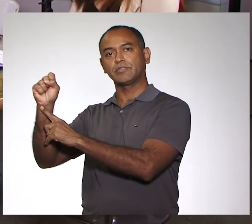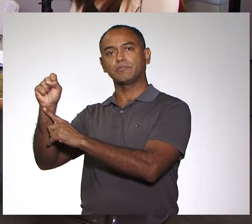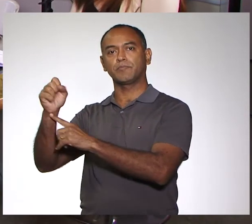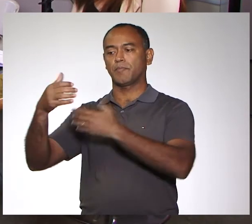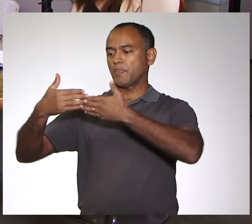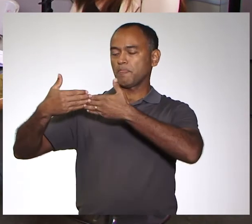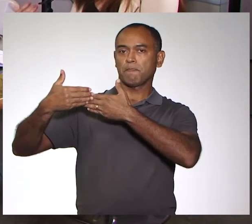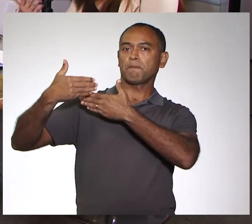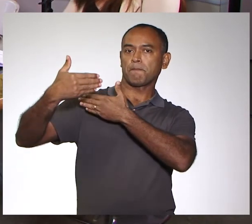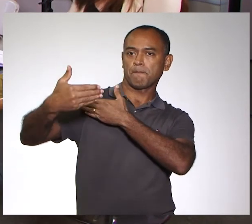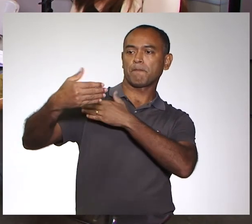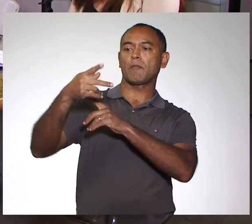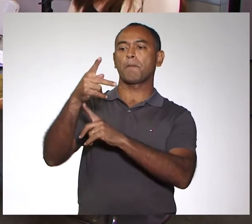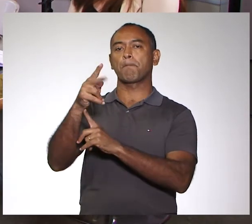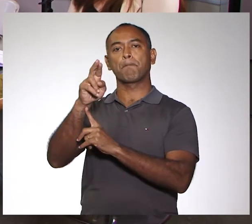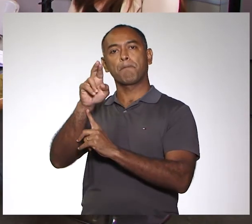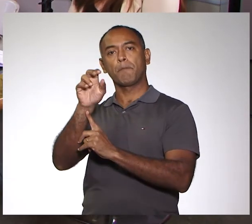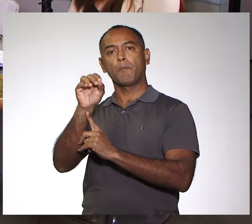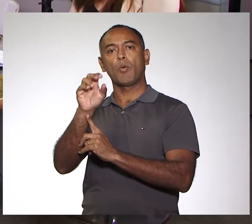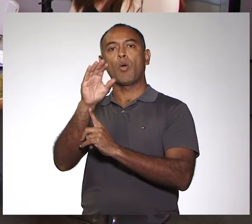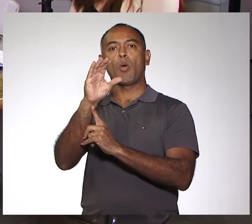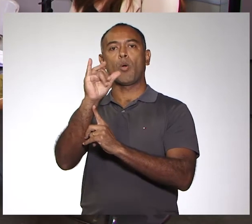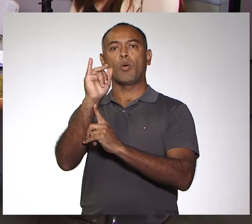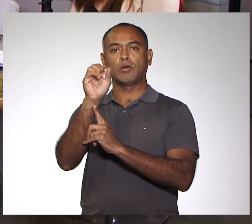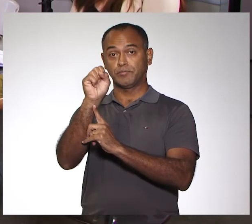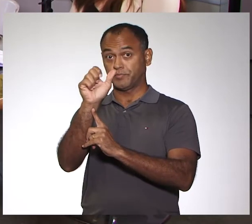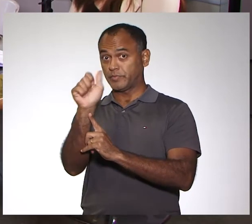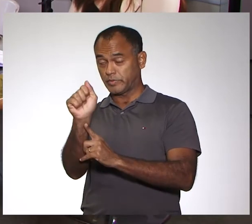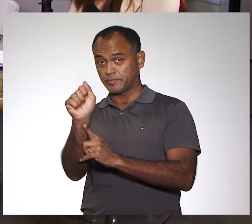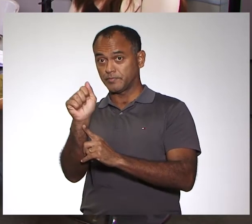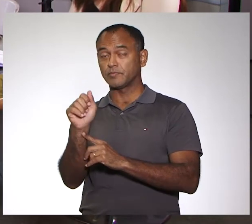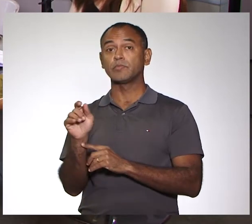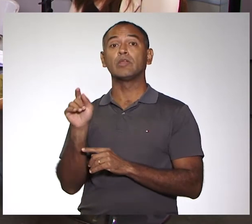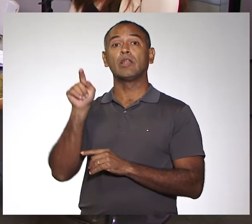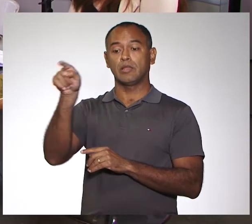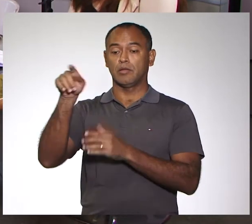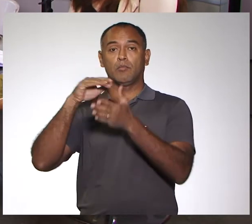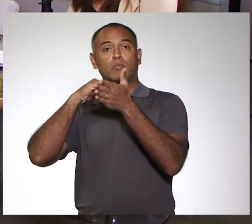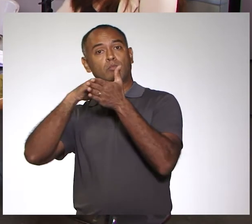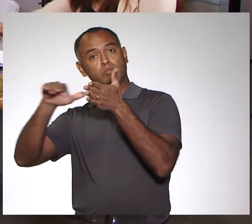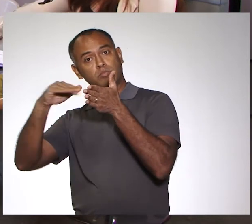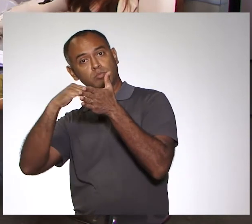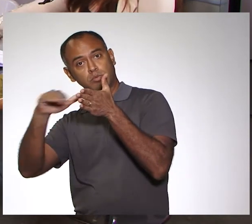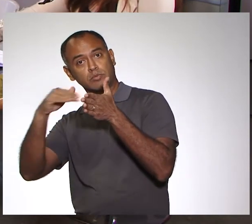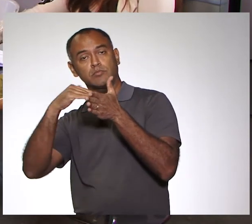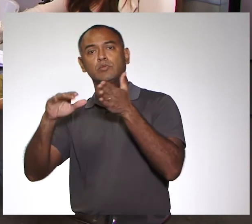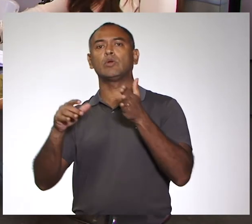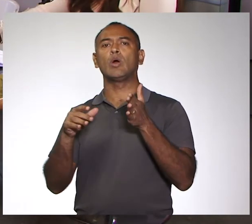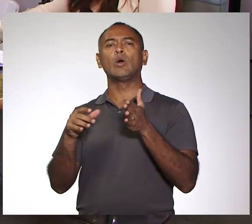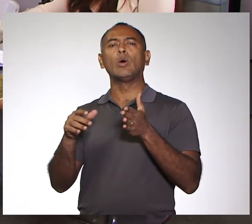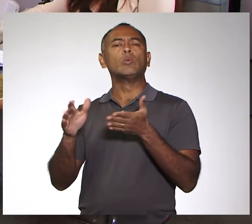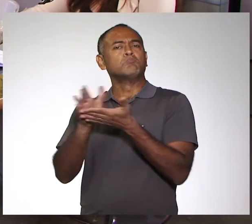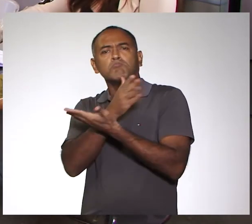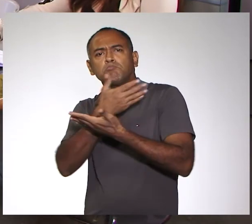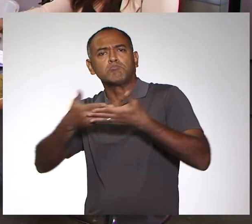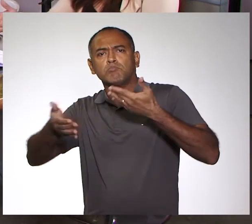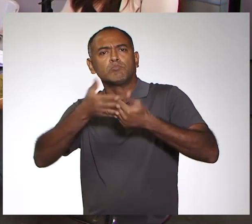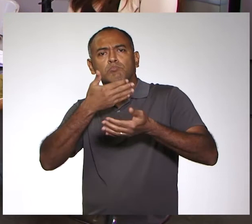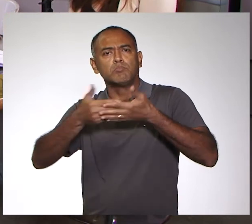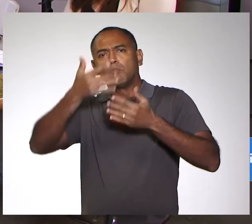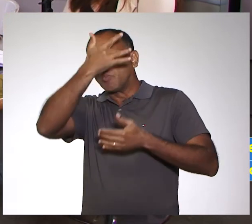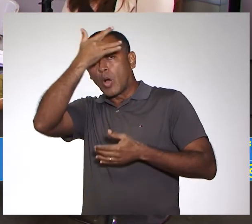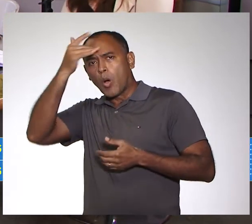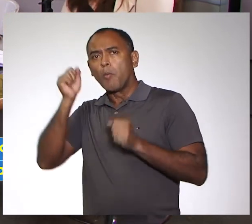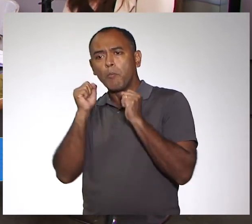Ciências da Saúde, de frente com o PROCISA. Então, ali, nós teremos a secretaria, os interessados também